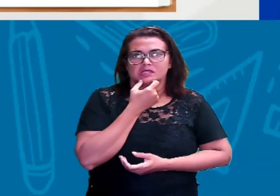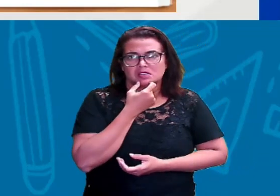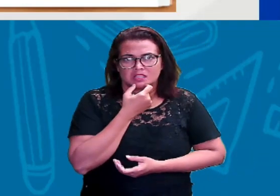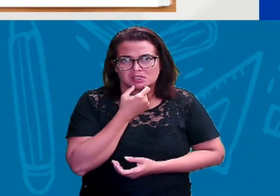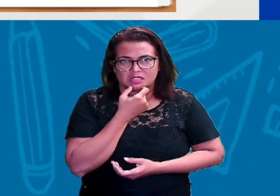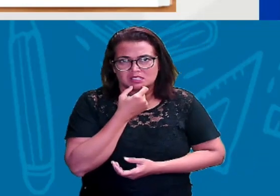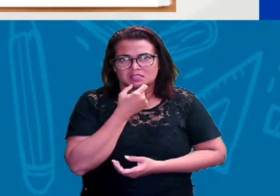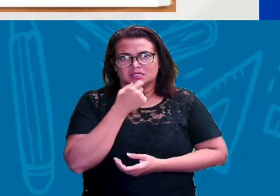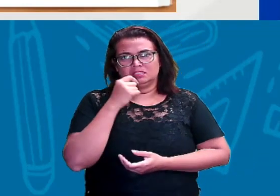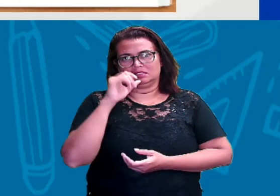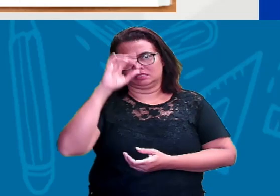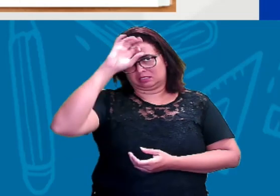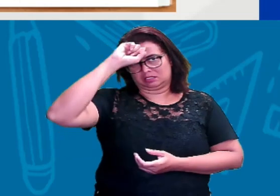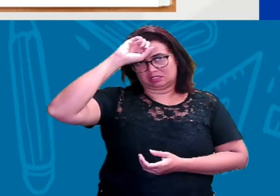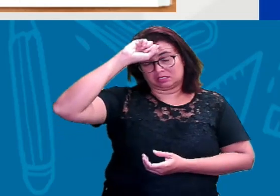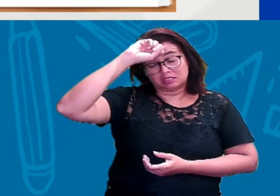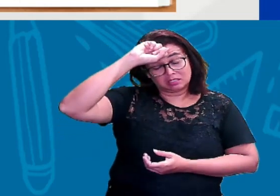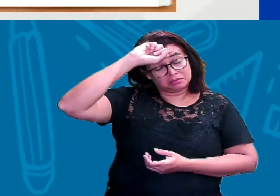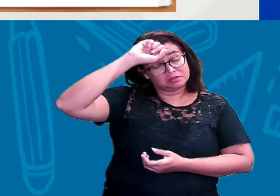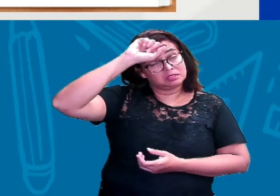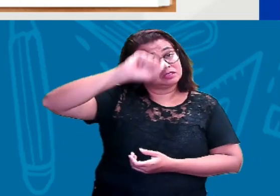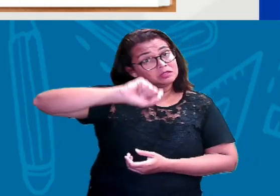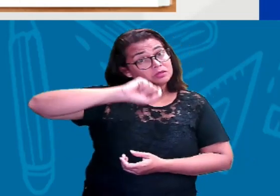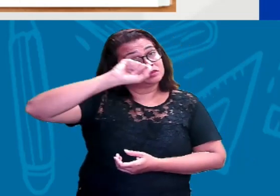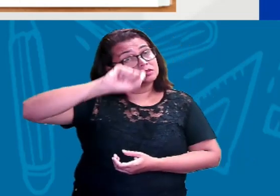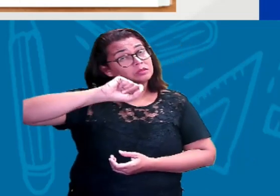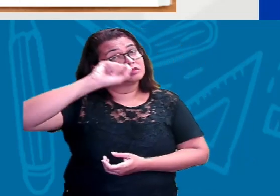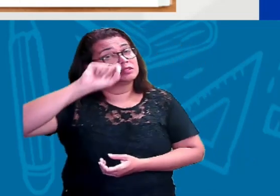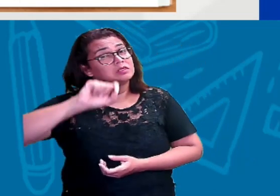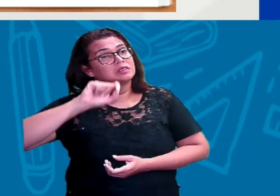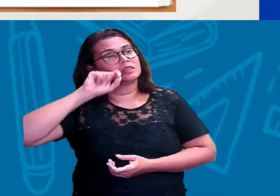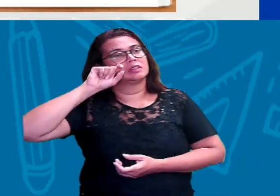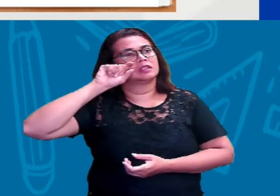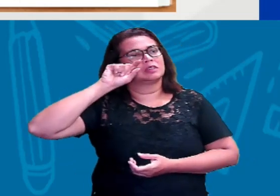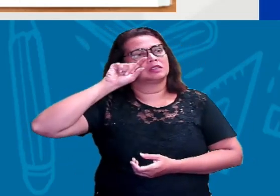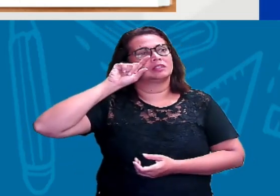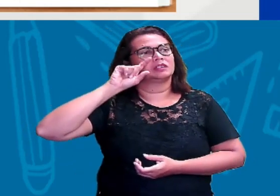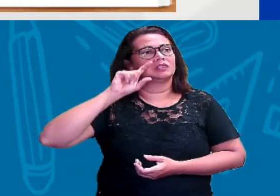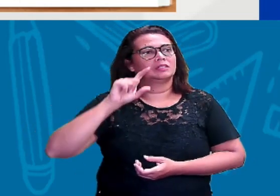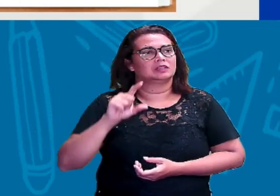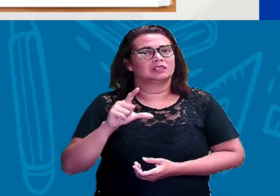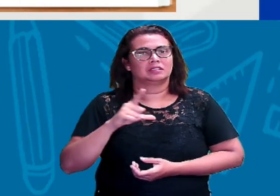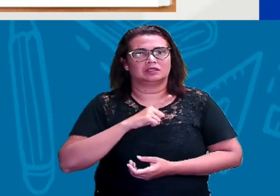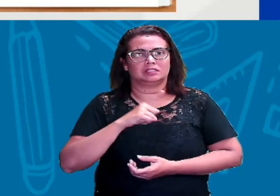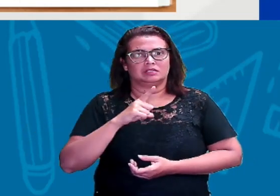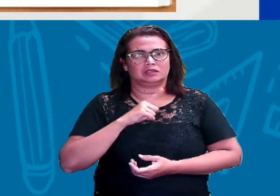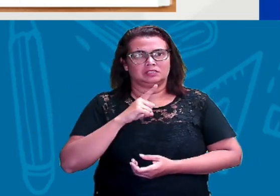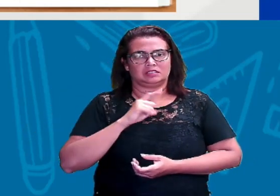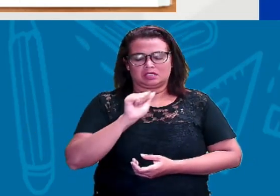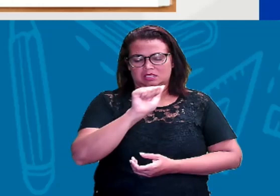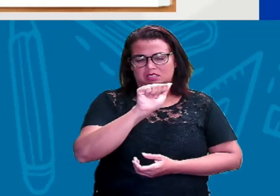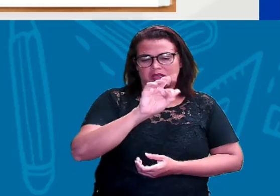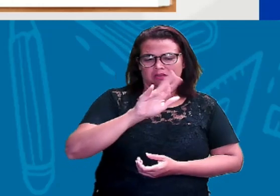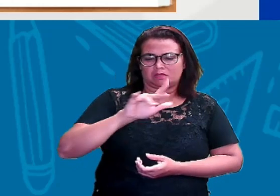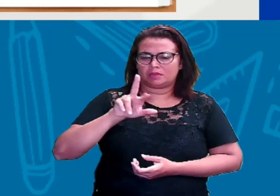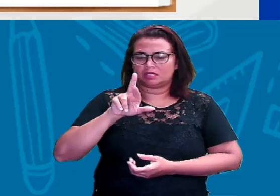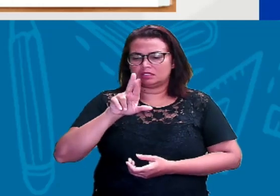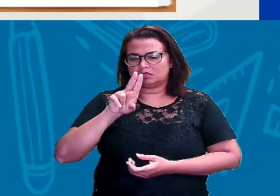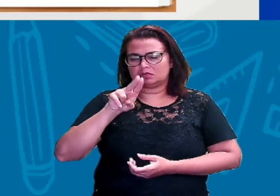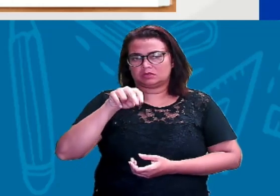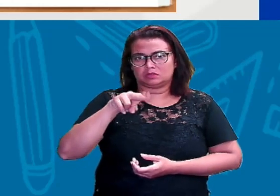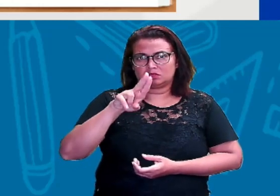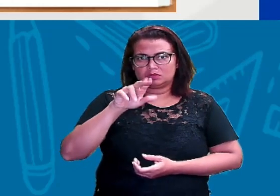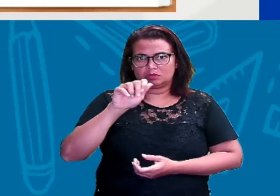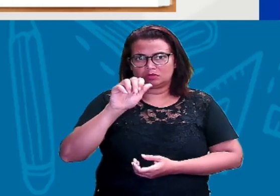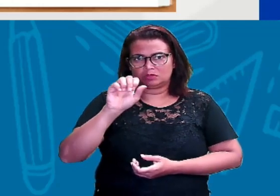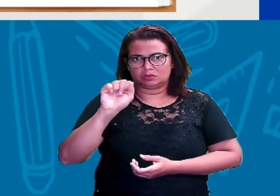seu alfabeto é que foi escrito como versão do alfabeto das runas, tá? E esse alfabeto,